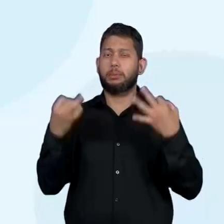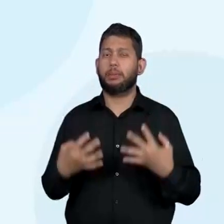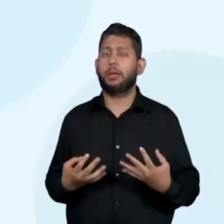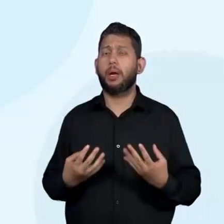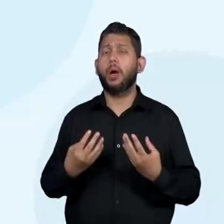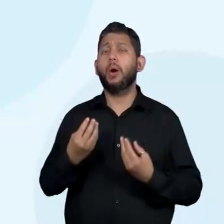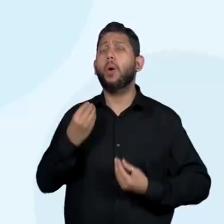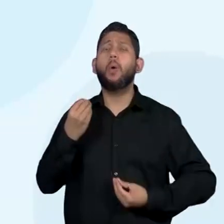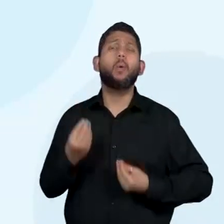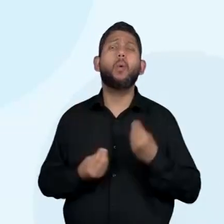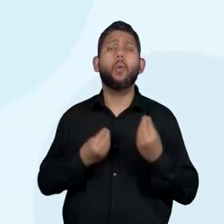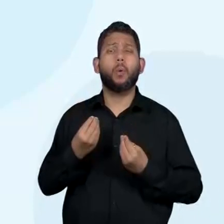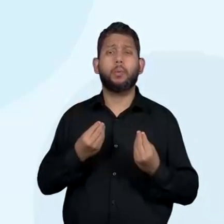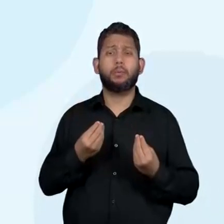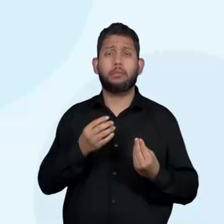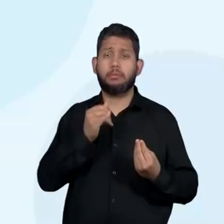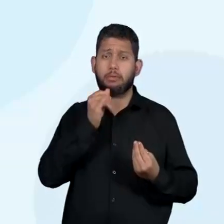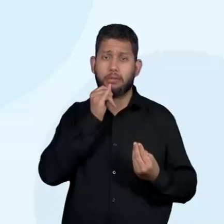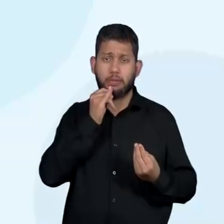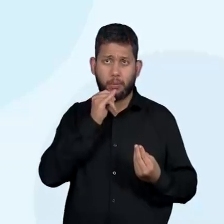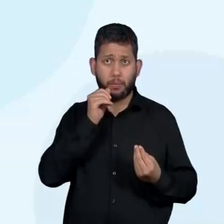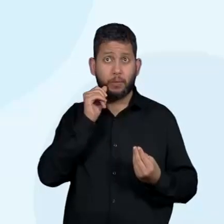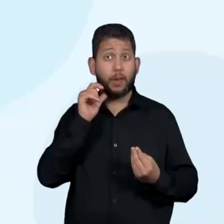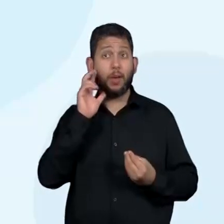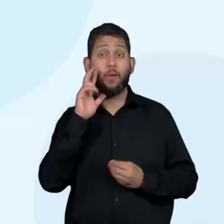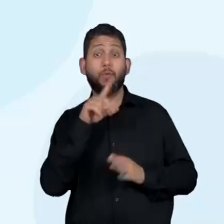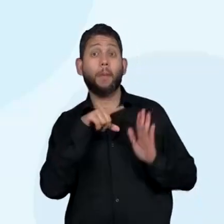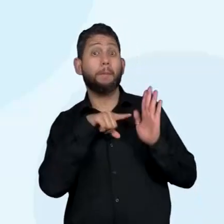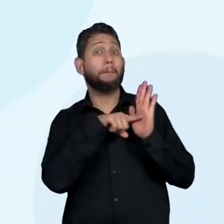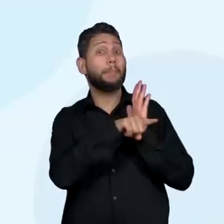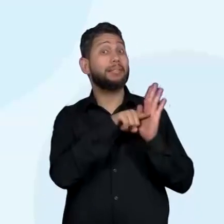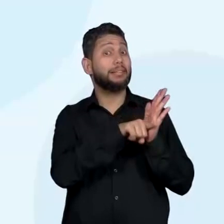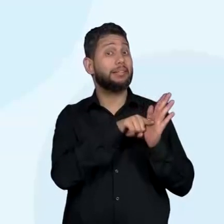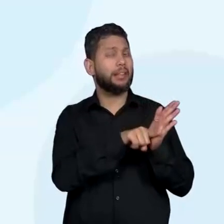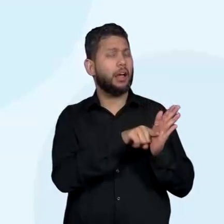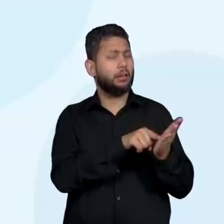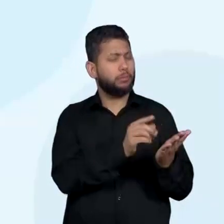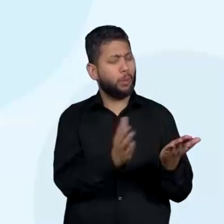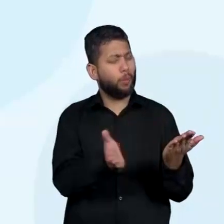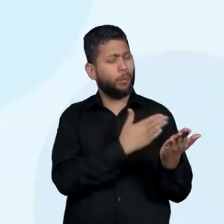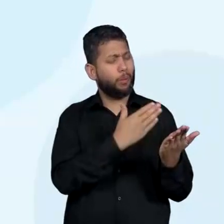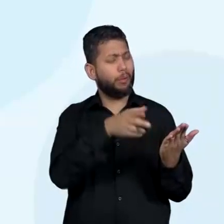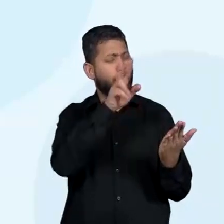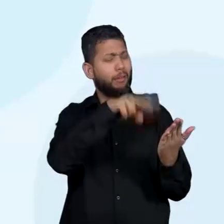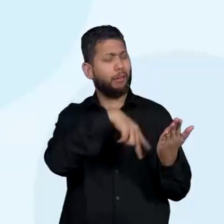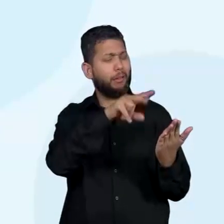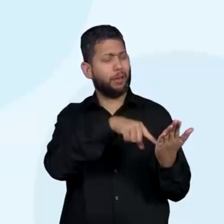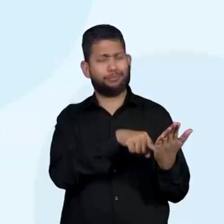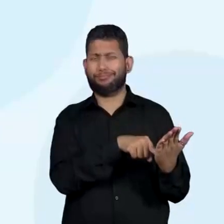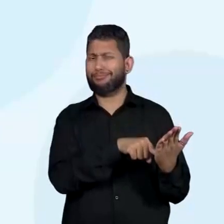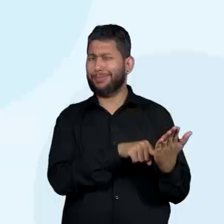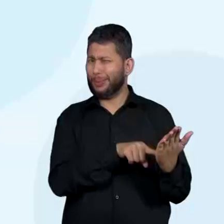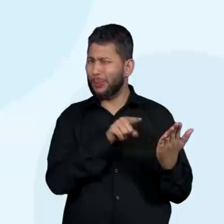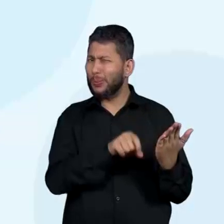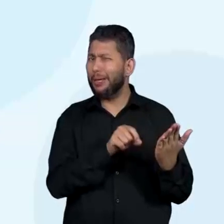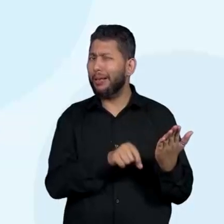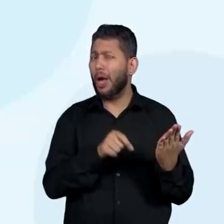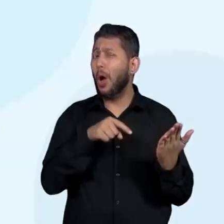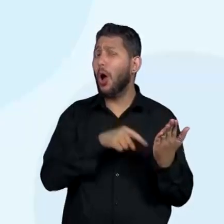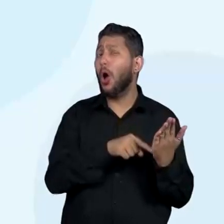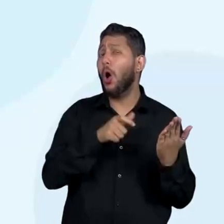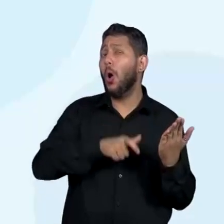quanto é importante checar a fonte da informação, notícia ou